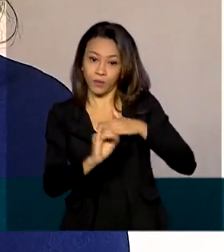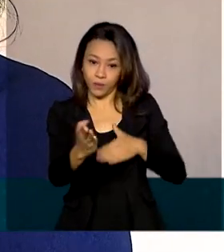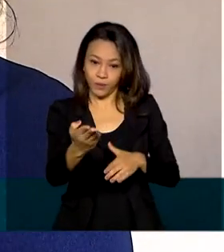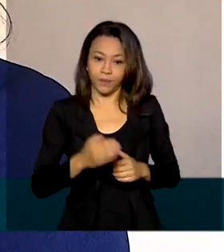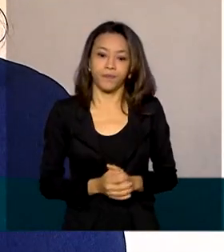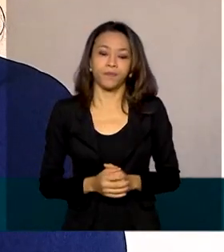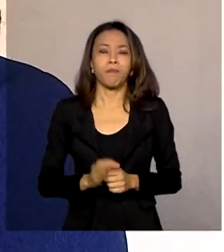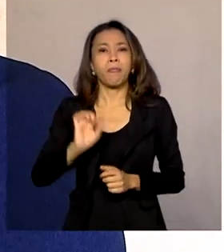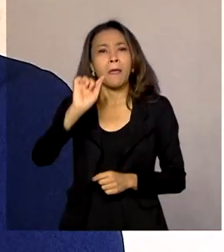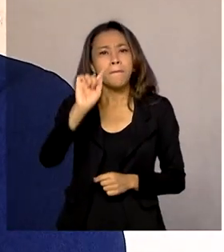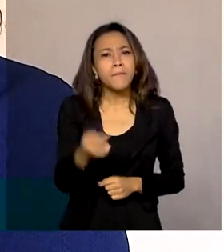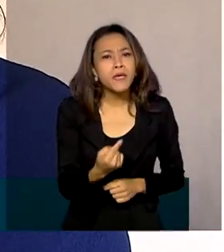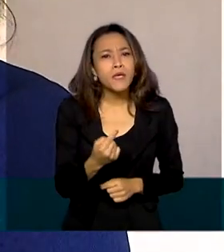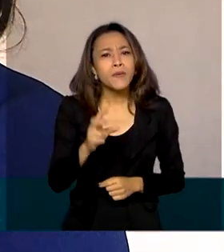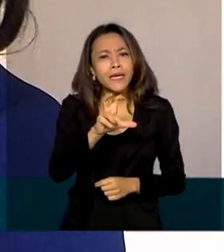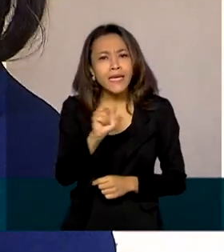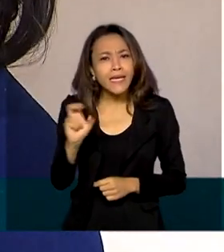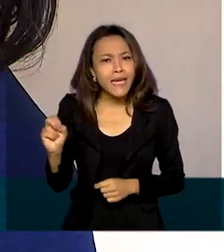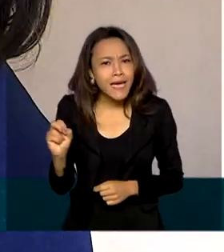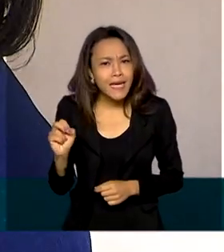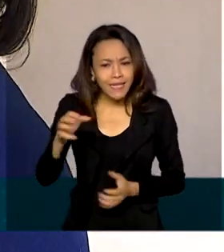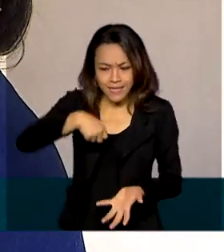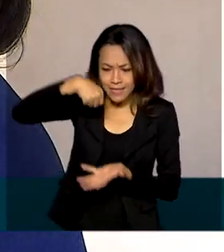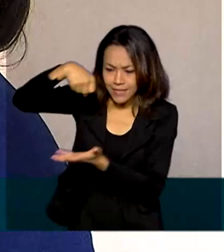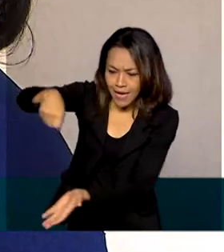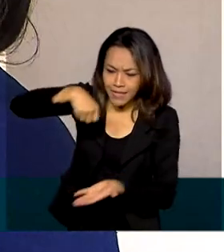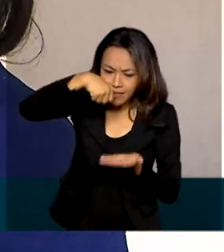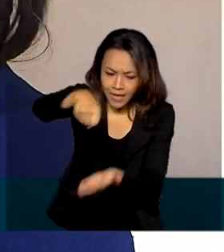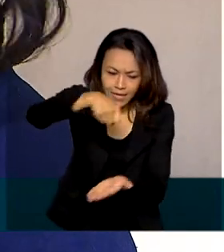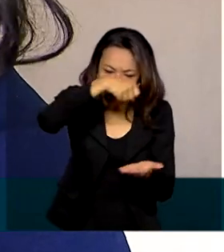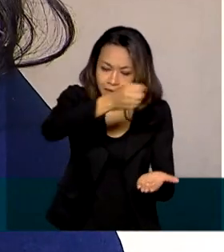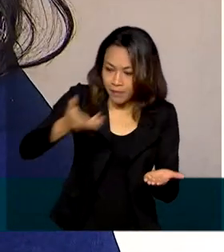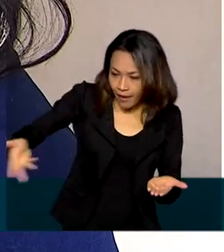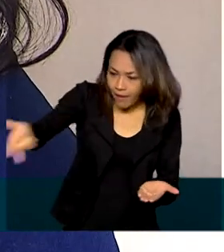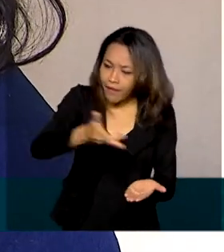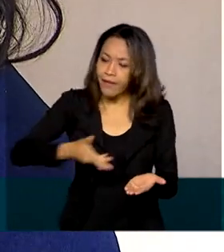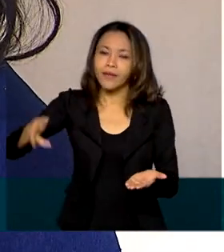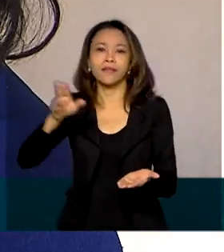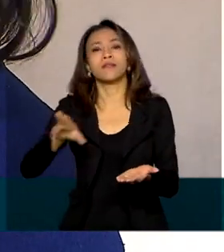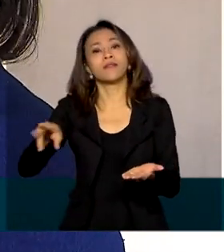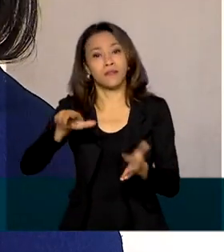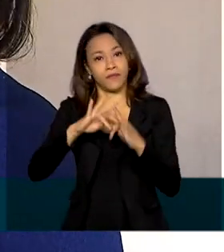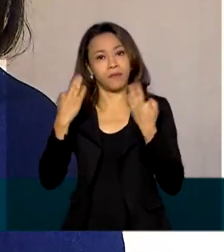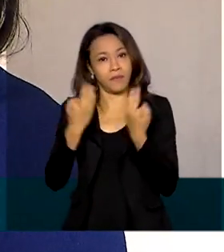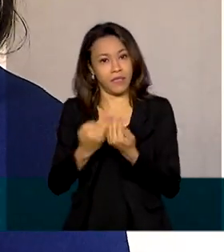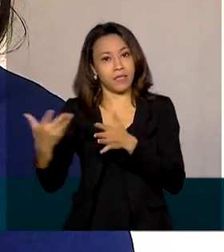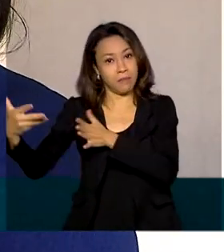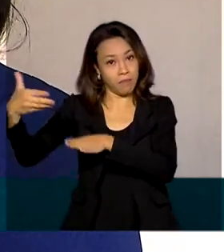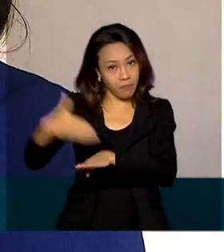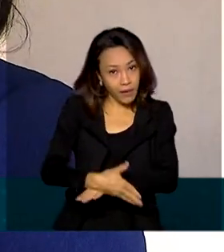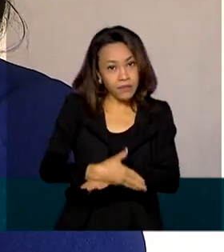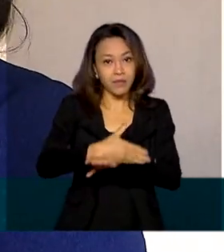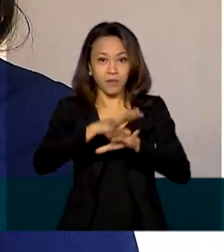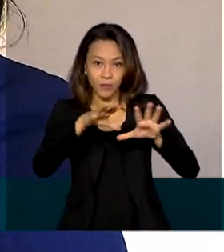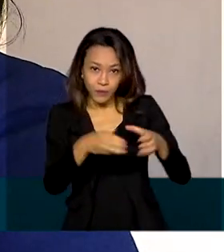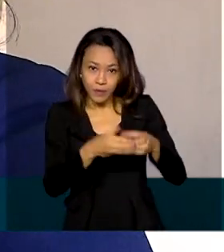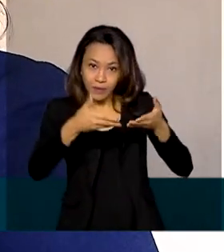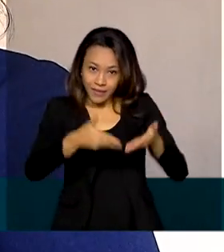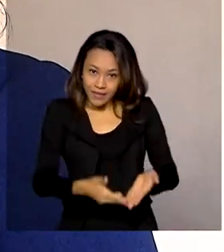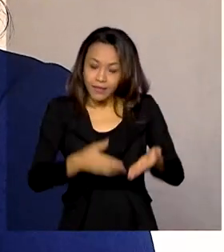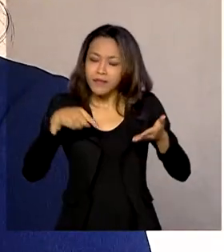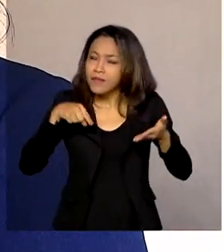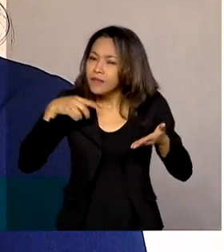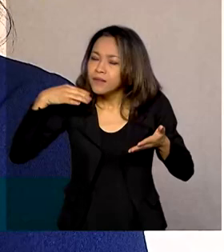.500 cestas da Pátria Voluntária para essas famílias cadastradas aqui no Instituto Viver Brasil. Então isso é de